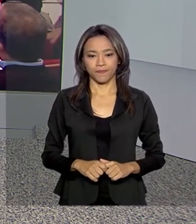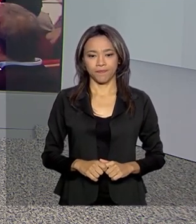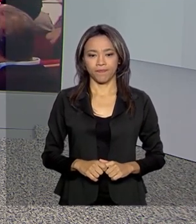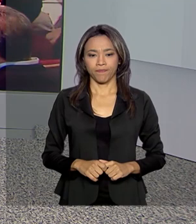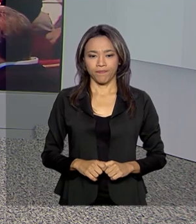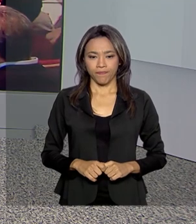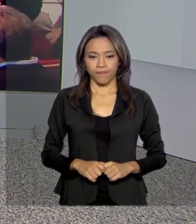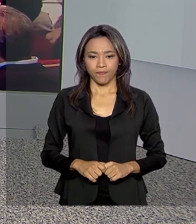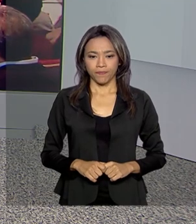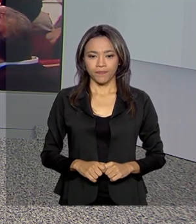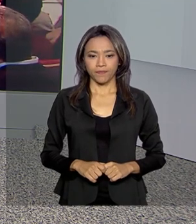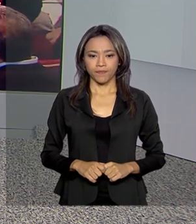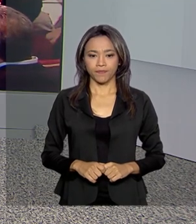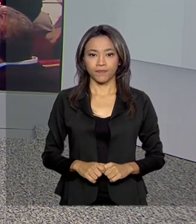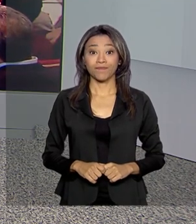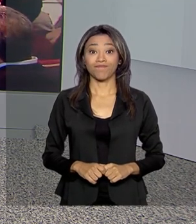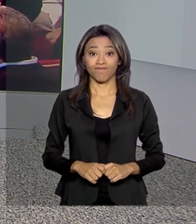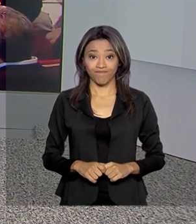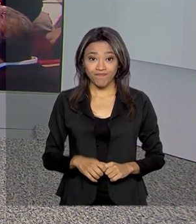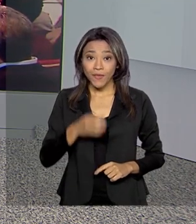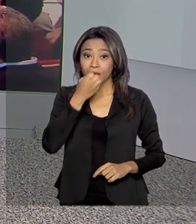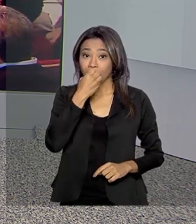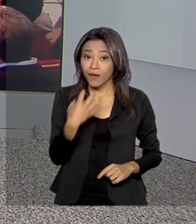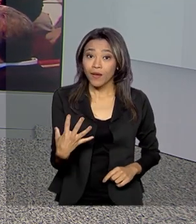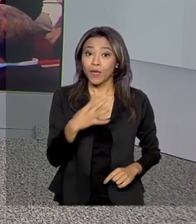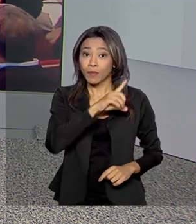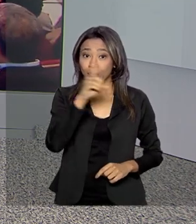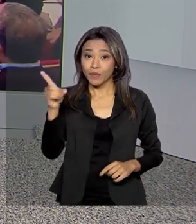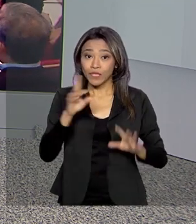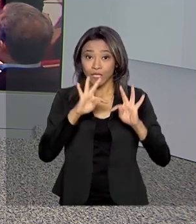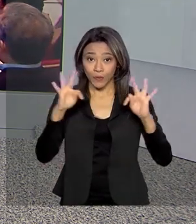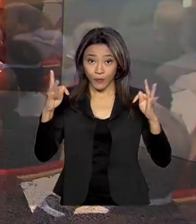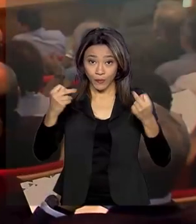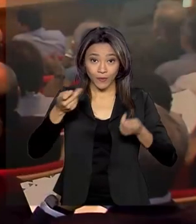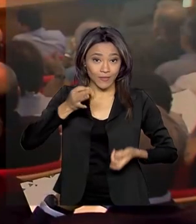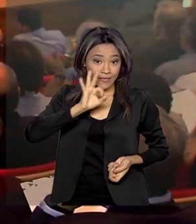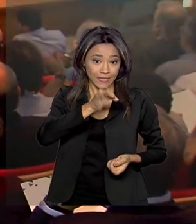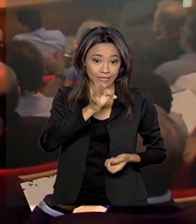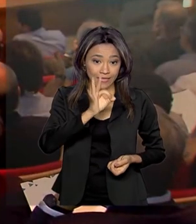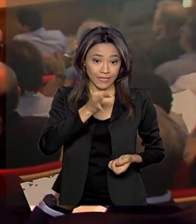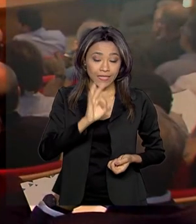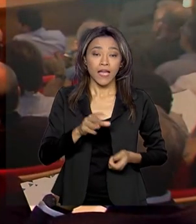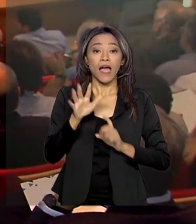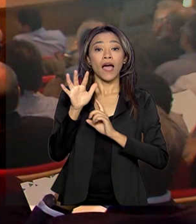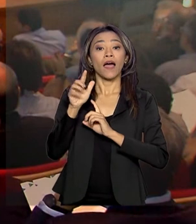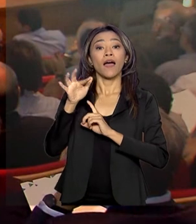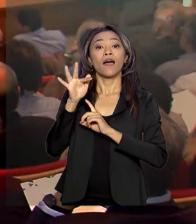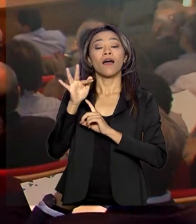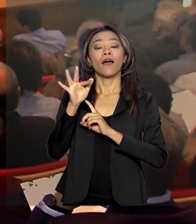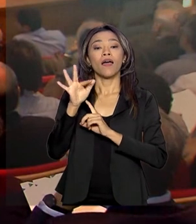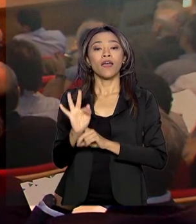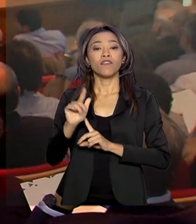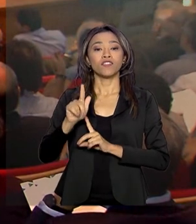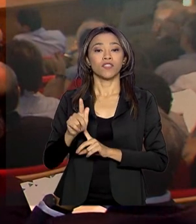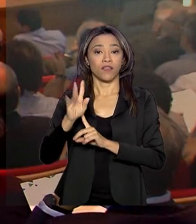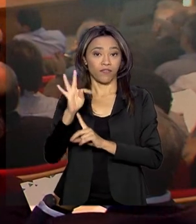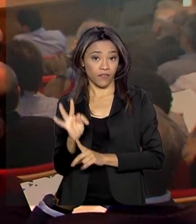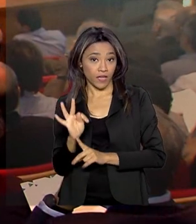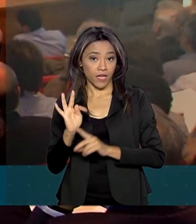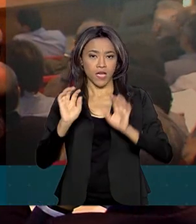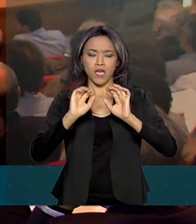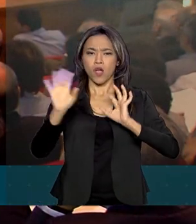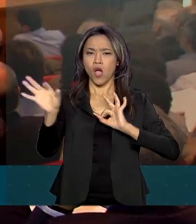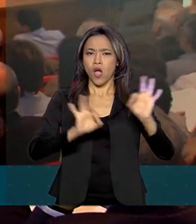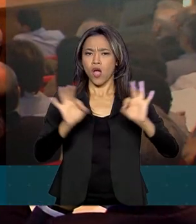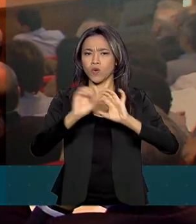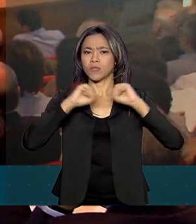aberto. Bom dia, Mara. Bom dia a todos. E é isso mesmo, a FGV realiza hoje o seminário Reavaliação do